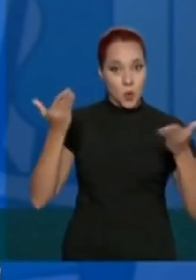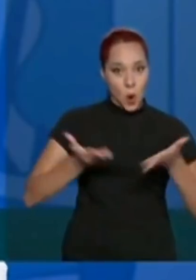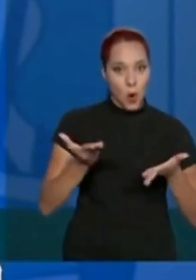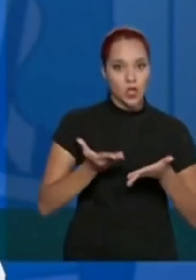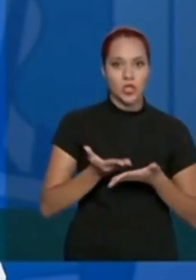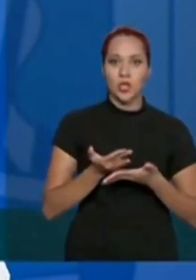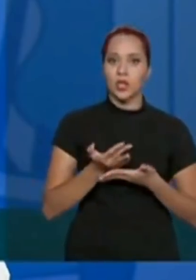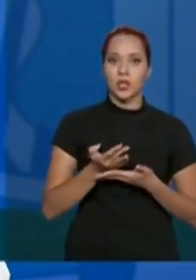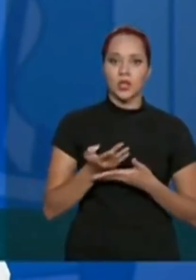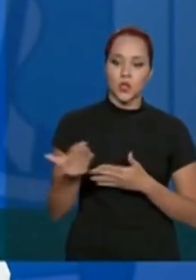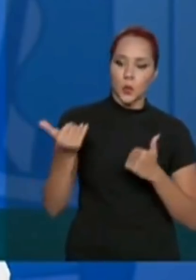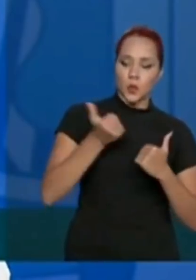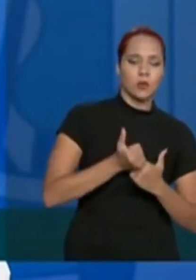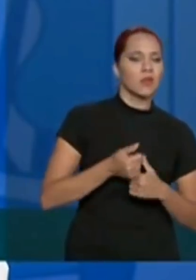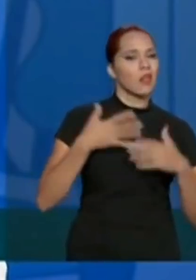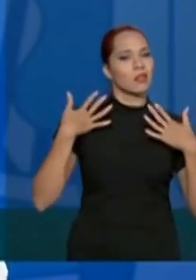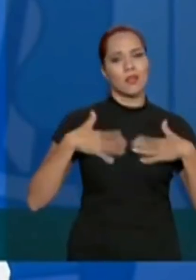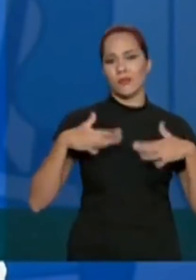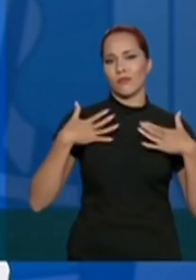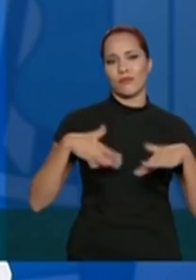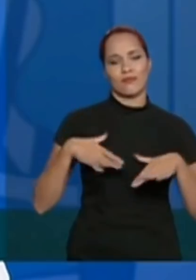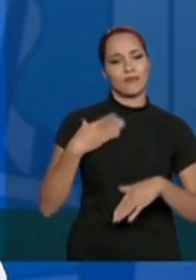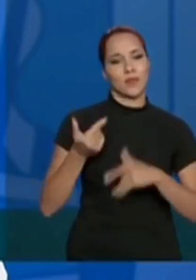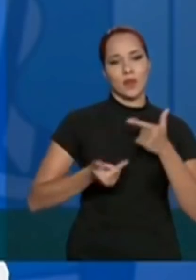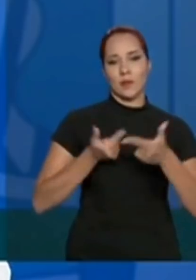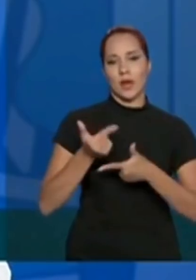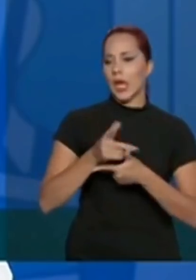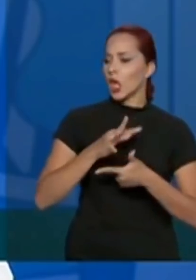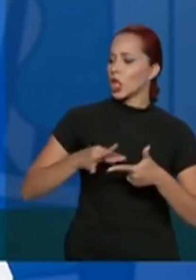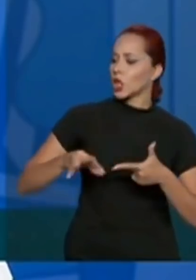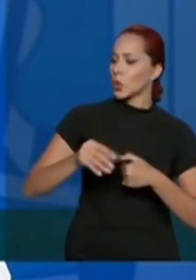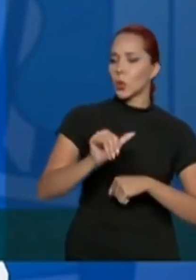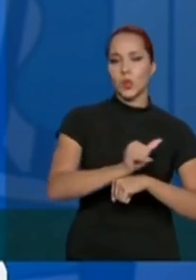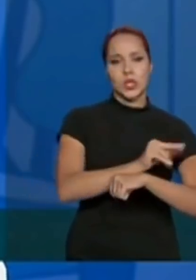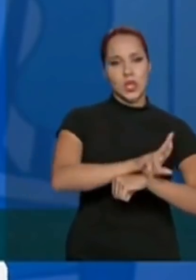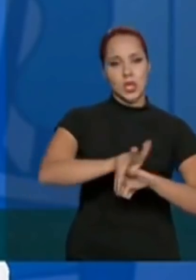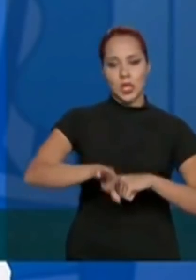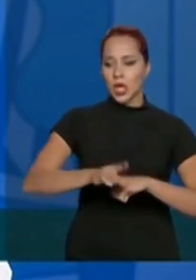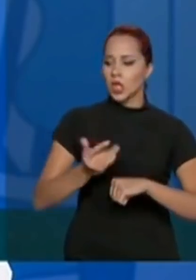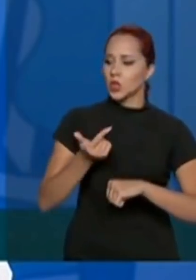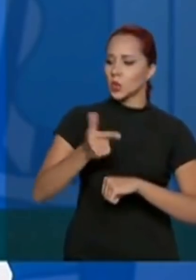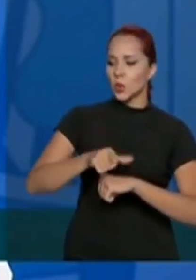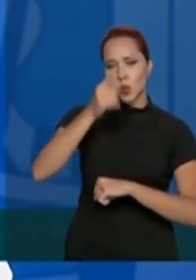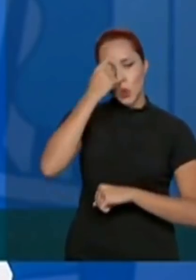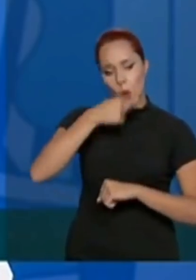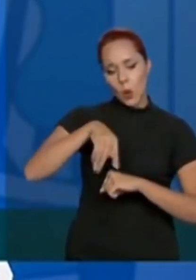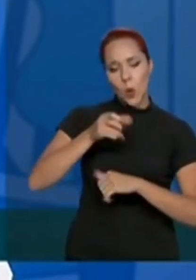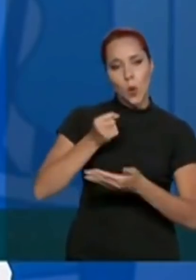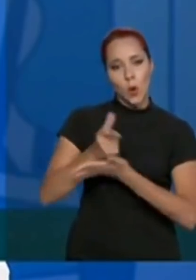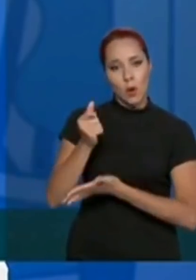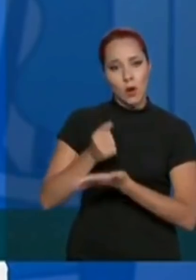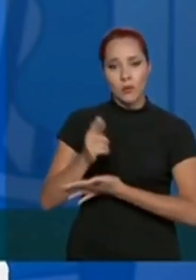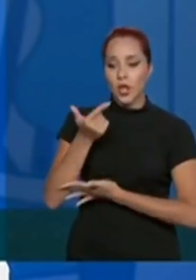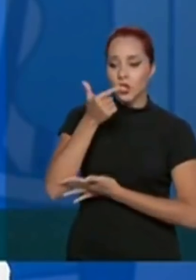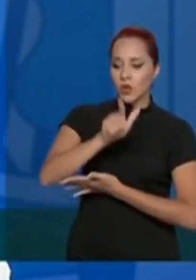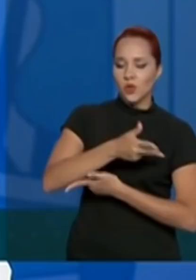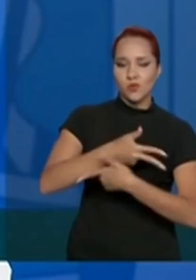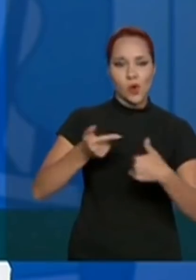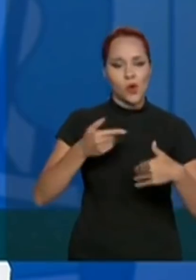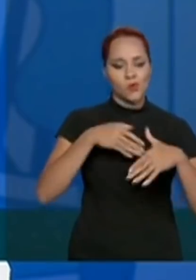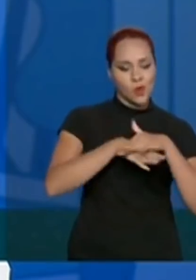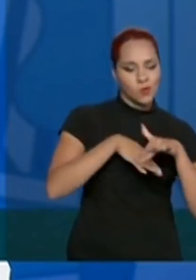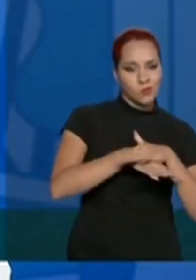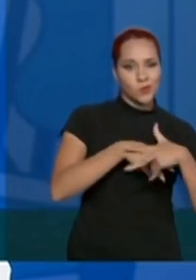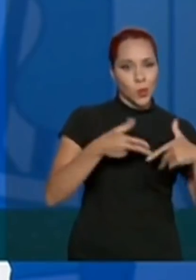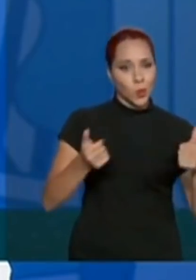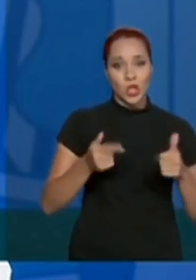está tranquilo para trabalhar. Todas as ações, todas as ordens de compra, todas as ações de abastecimento,